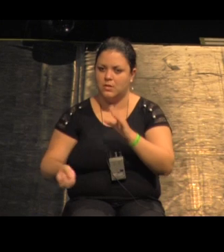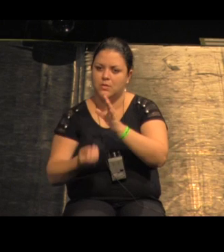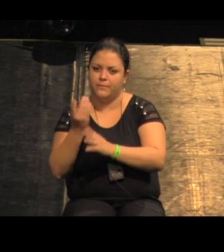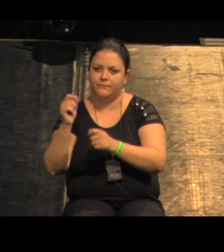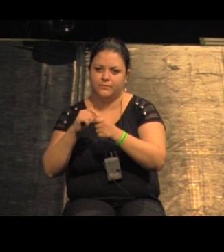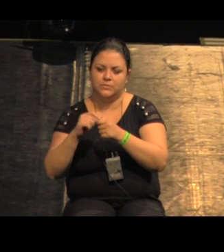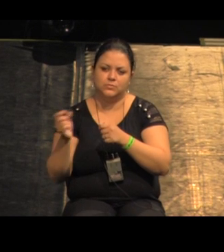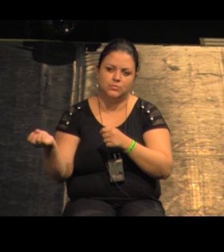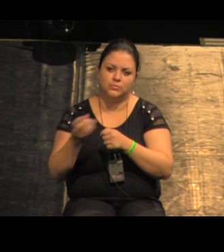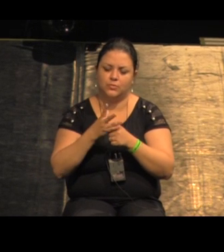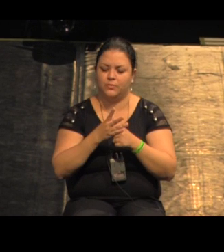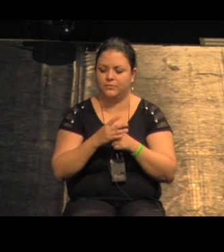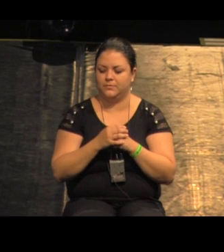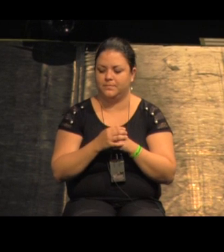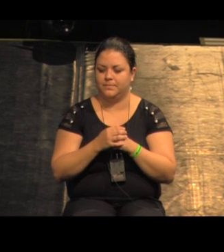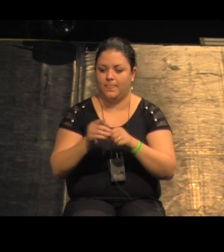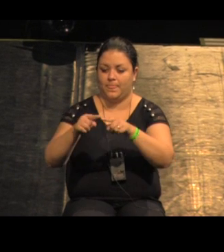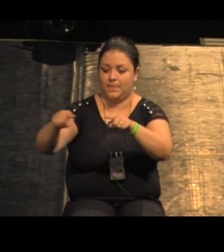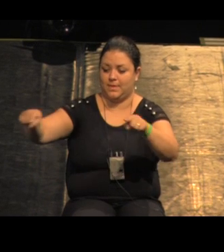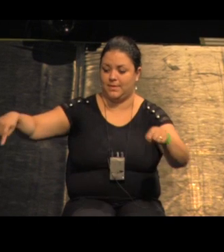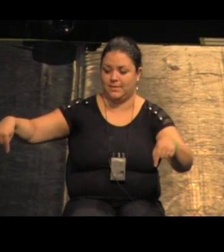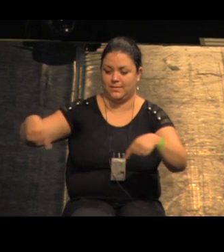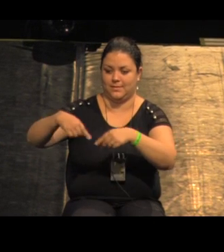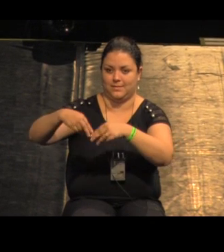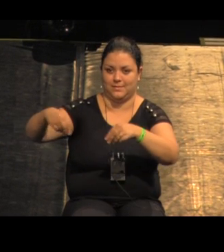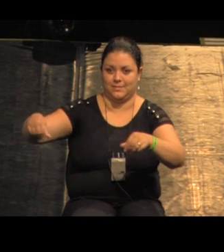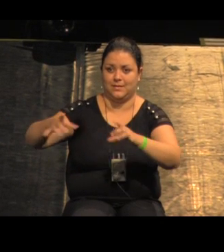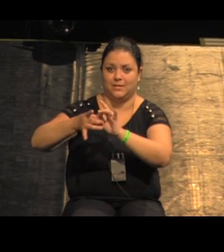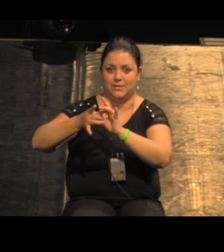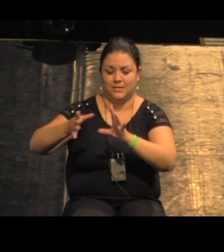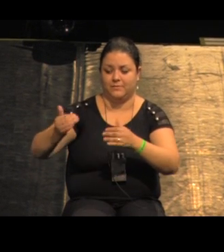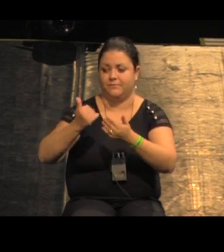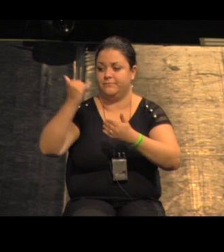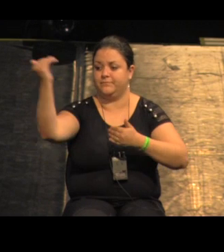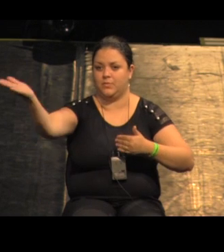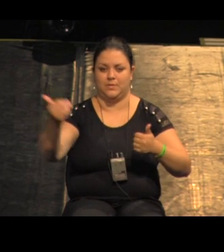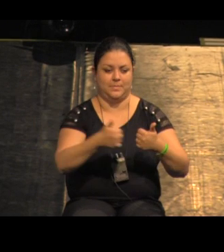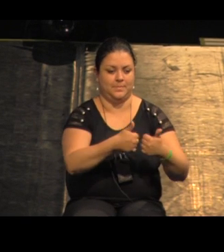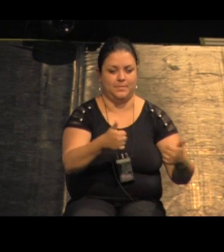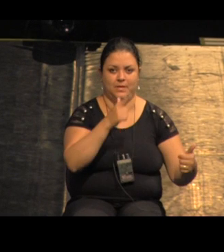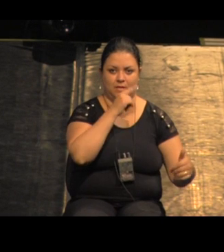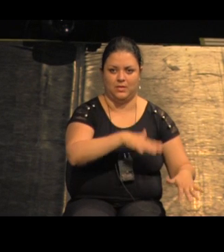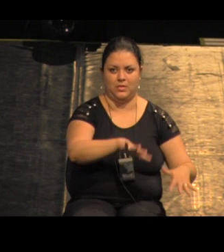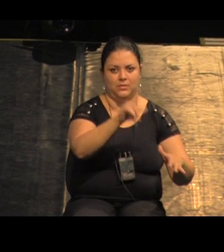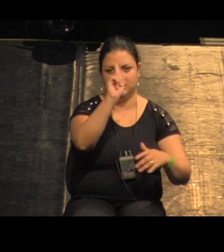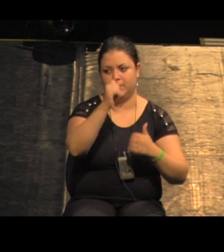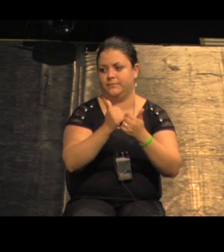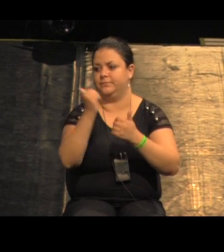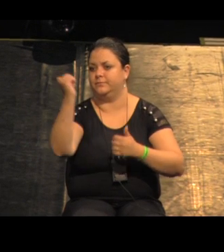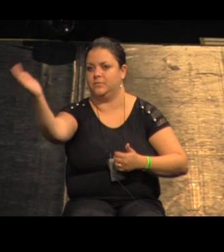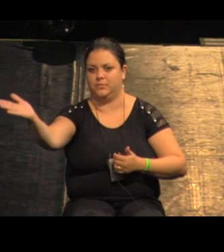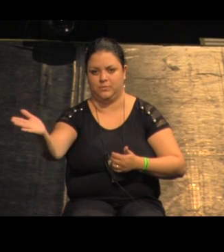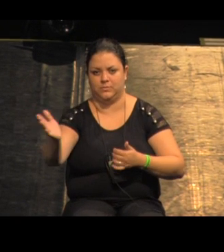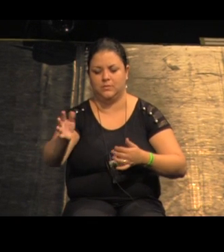a gente criou realmente umas áreas de concentração e coleta de lixo fora da área de alagamento além do acesso